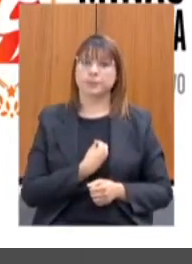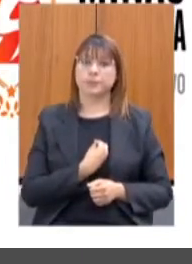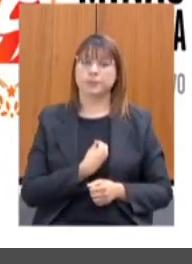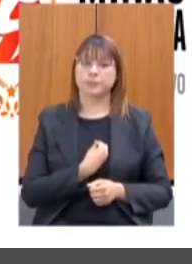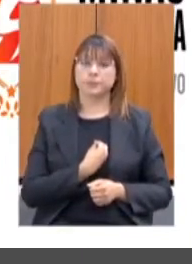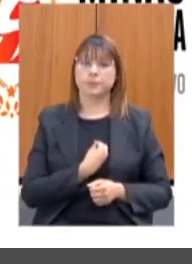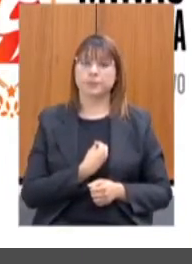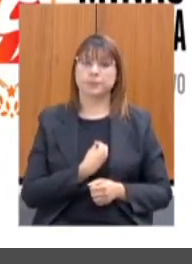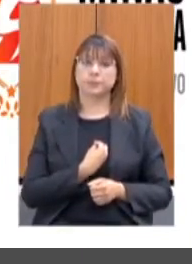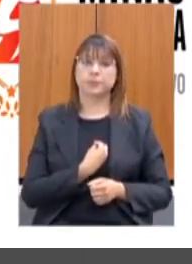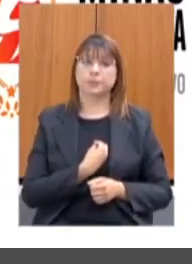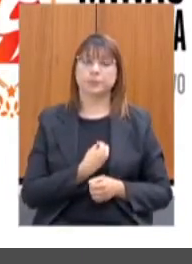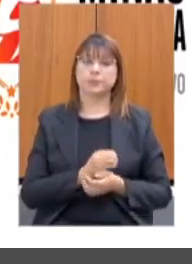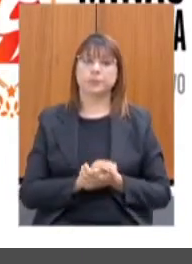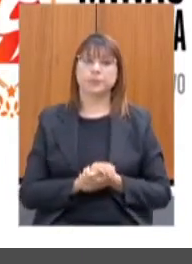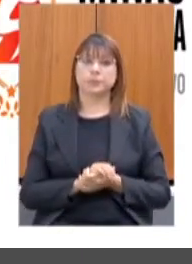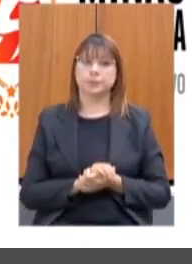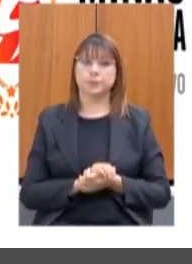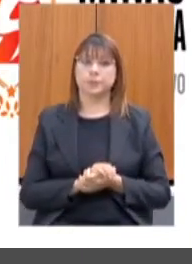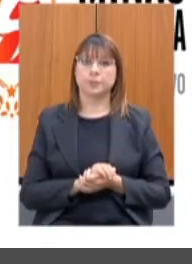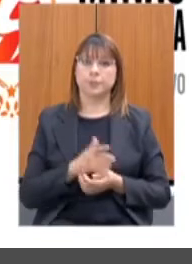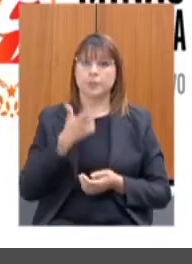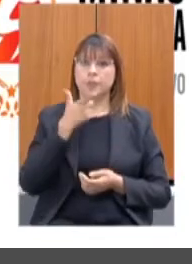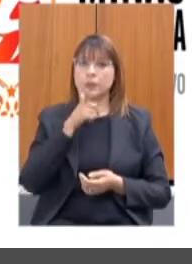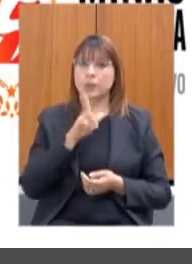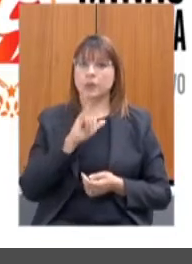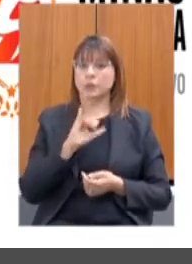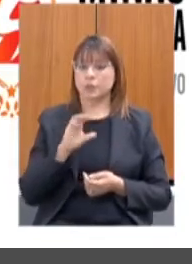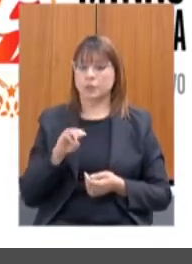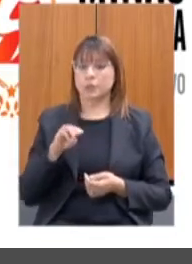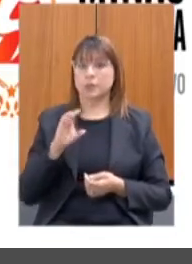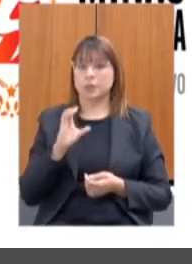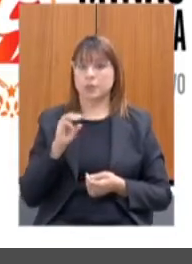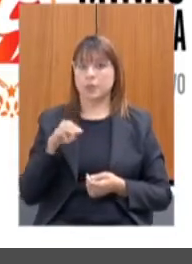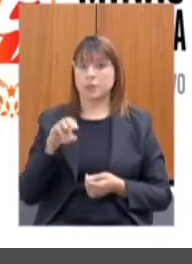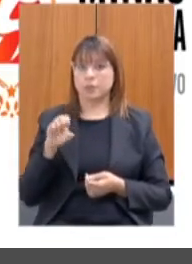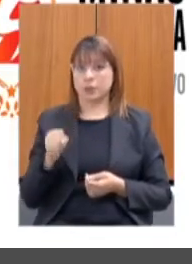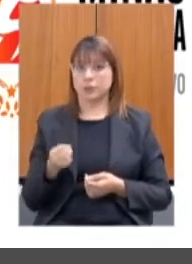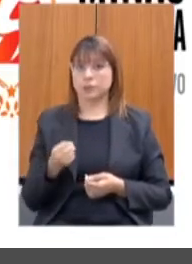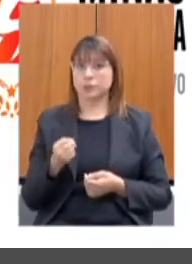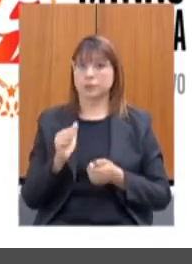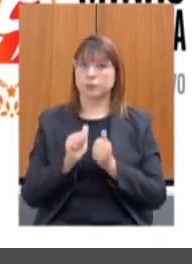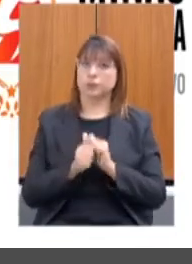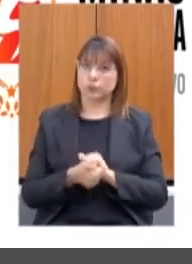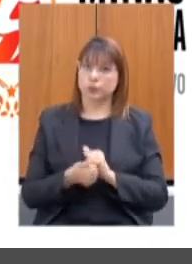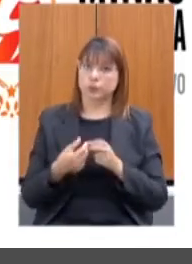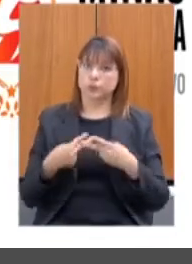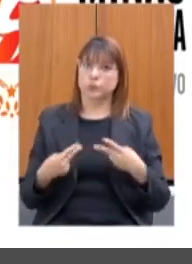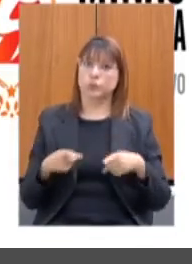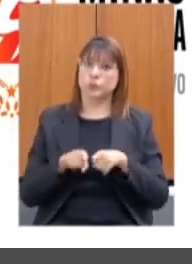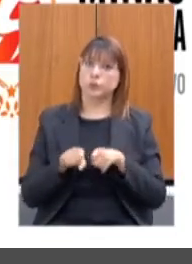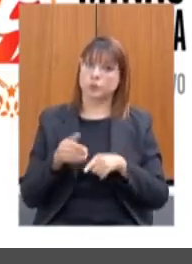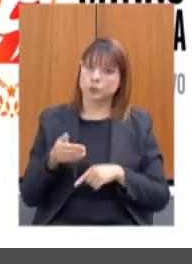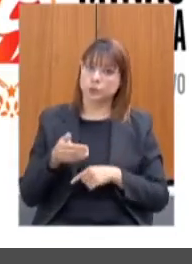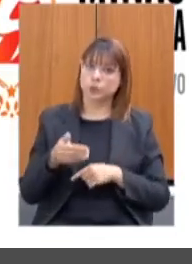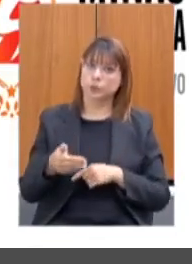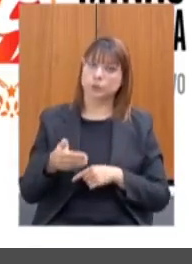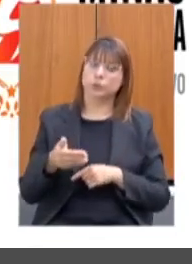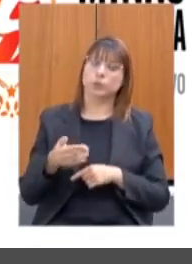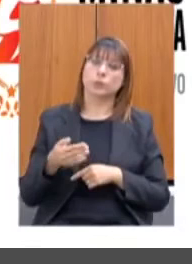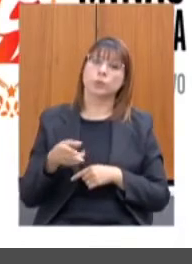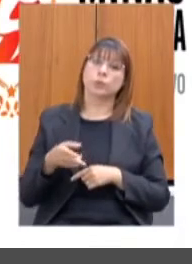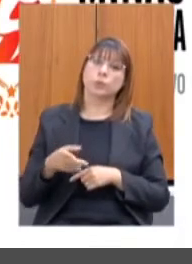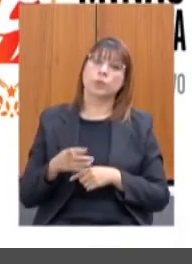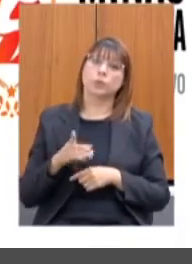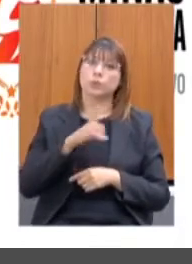a pontuação para ICMS Esportivo e a prorrogação da data de informações para o